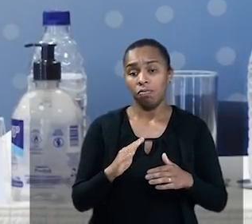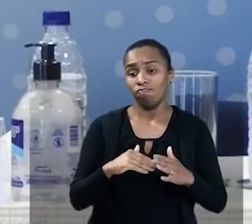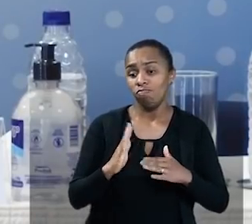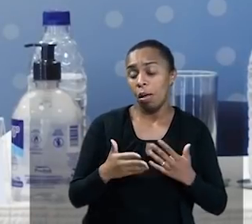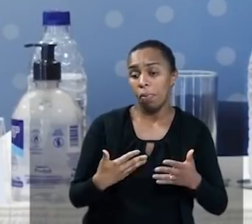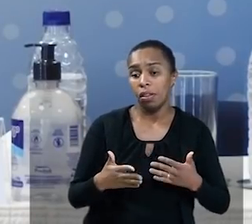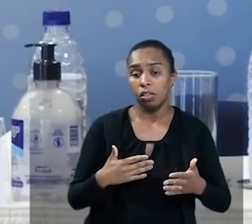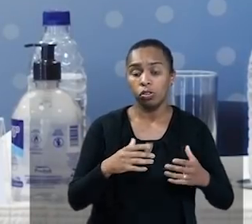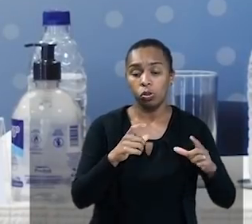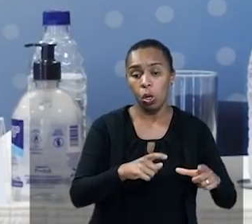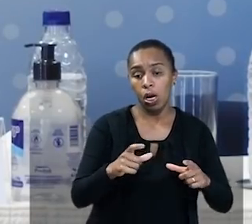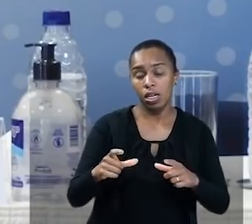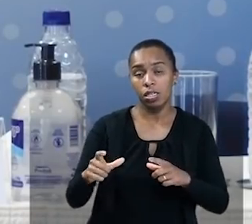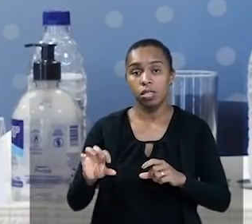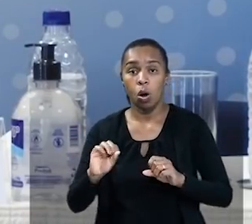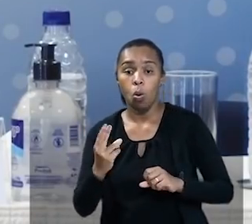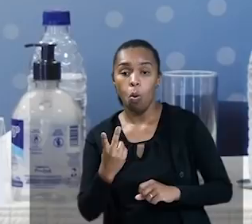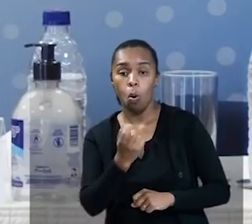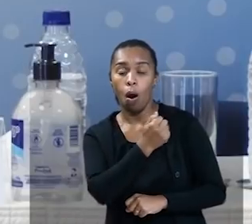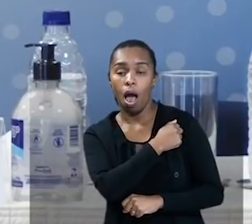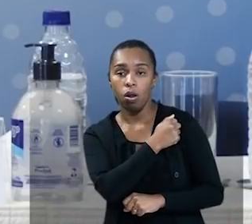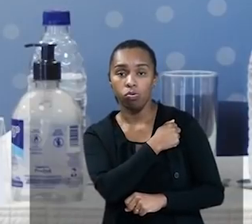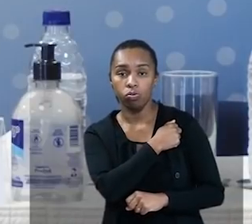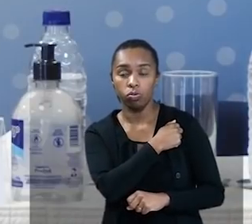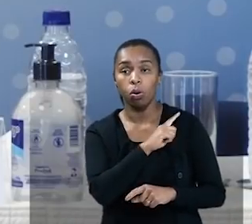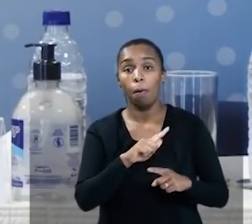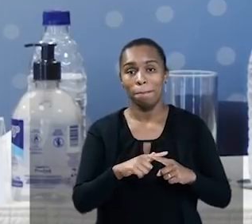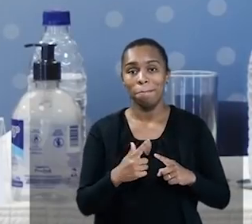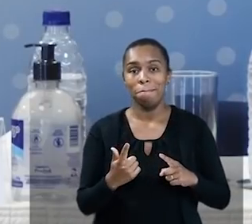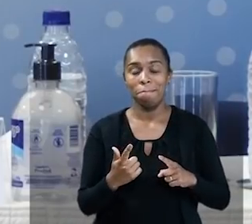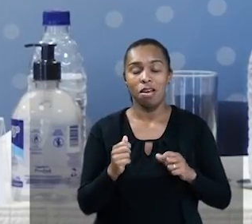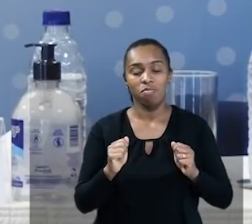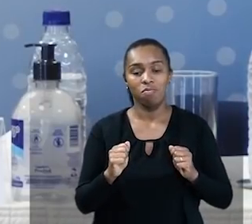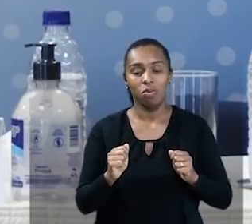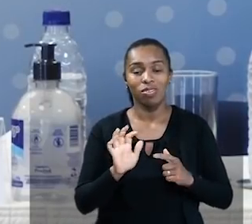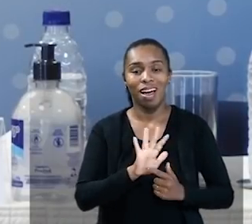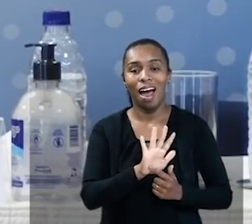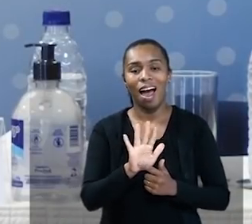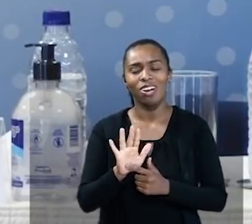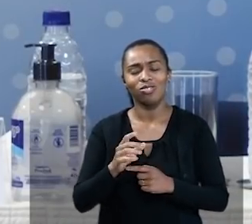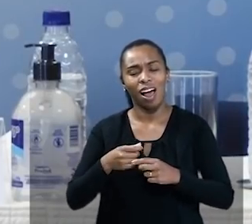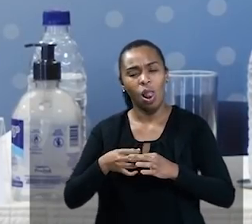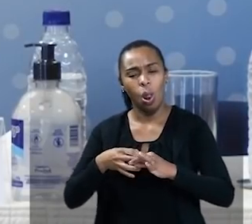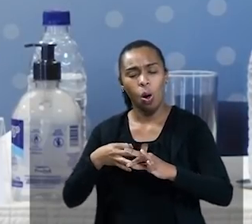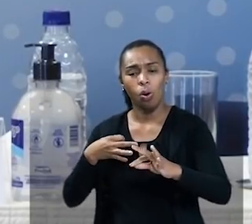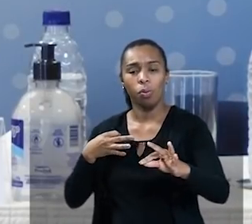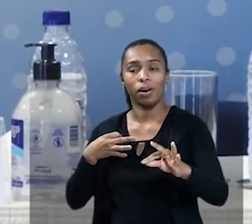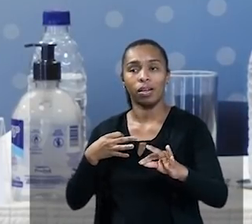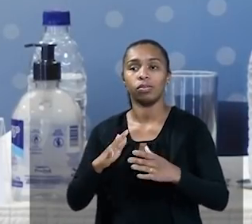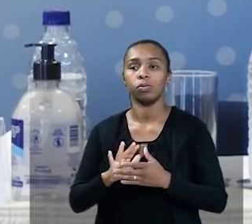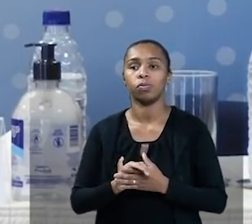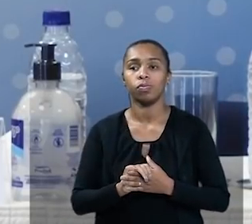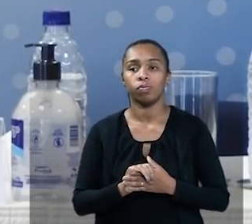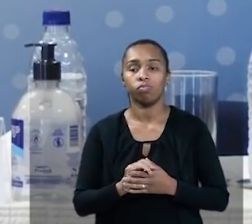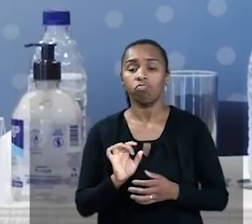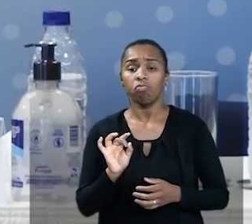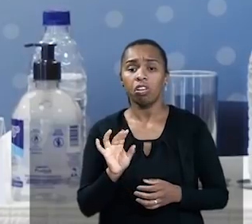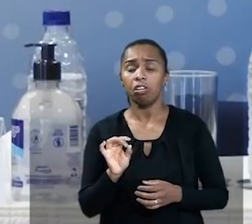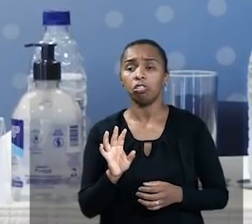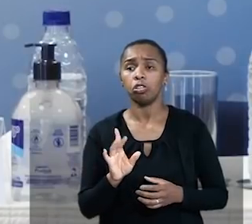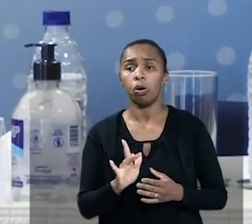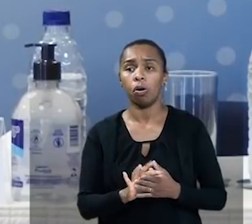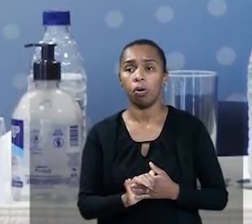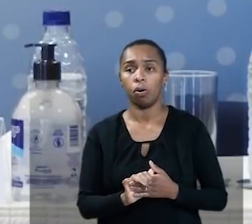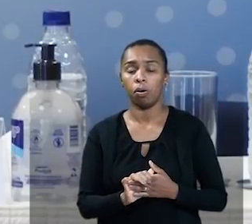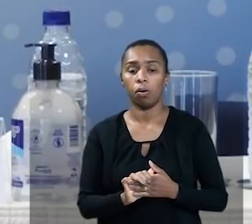da localização do aluno, do professor, e que isso possa nos favorecer, no longo prazo, a elevar